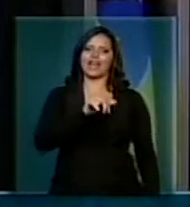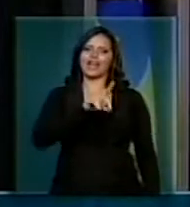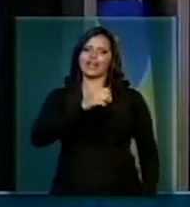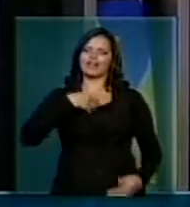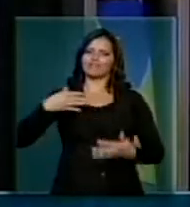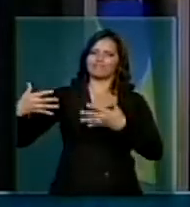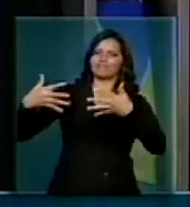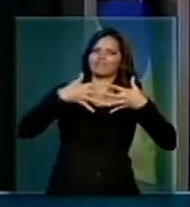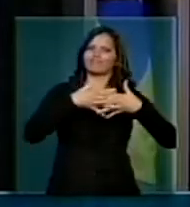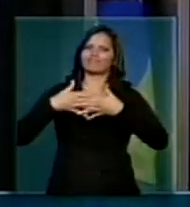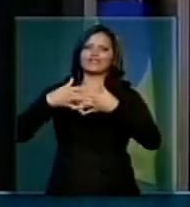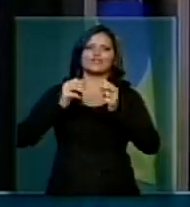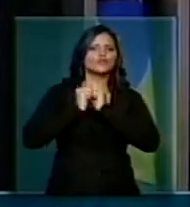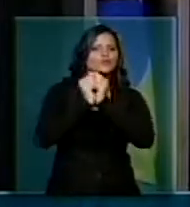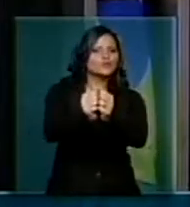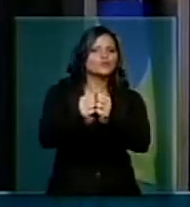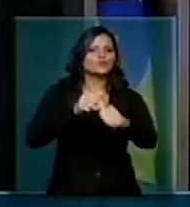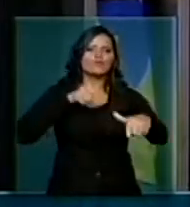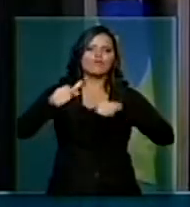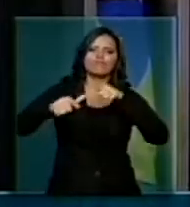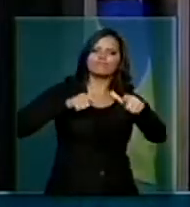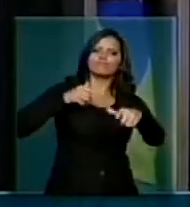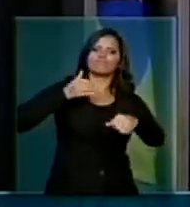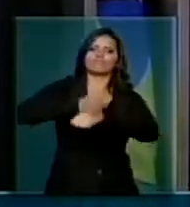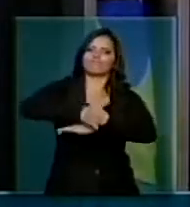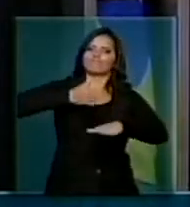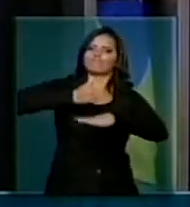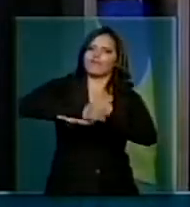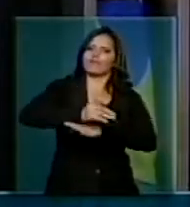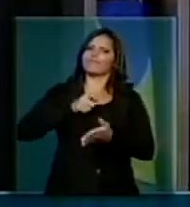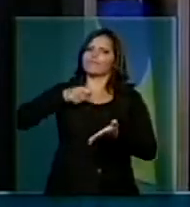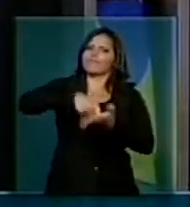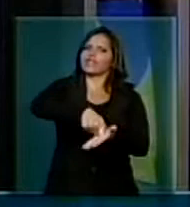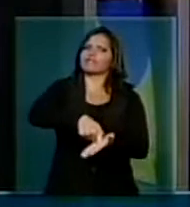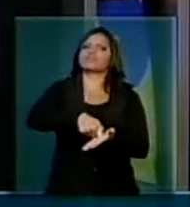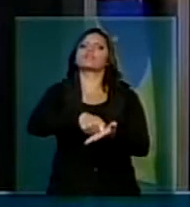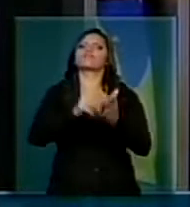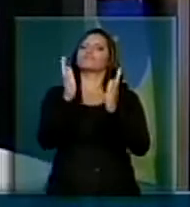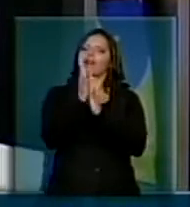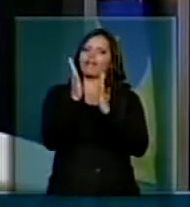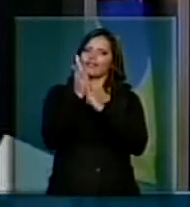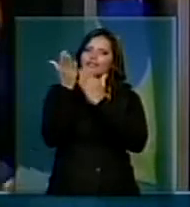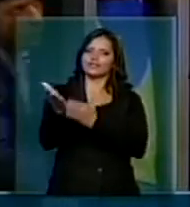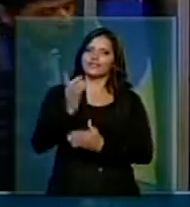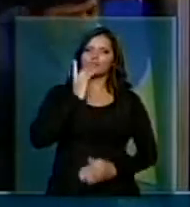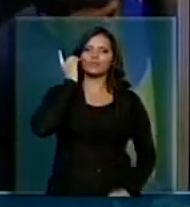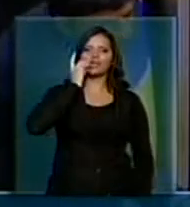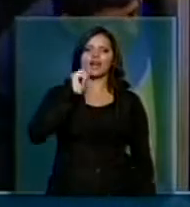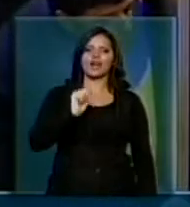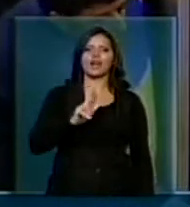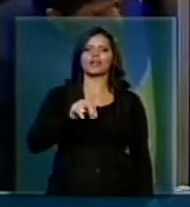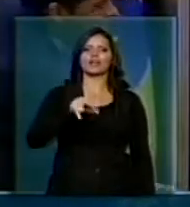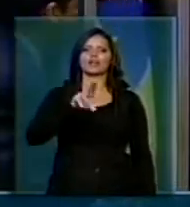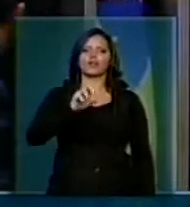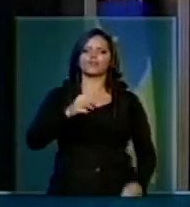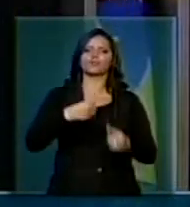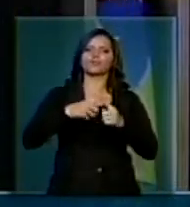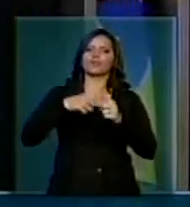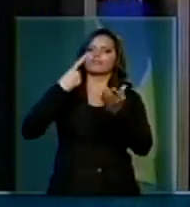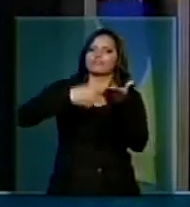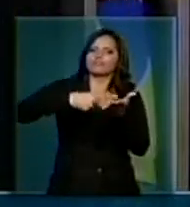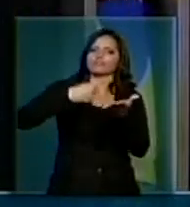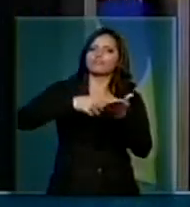defesa de forma enfática, de forma firme. E quero parabenizar Arnaldo, está certo, por ter convocado essa